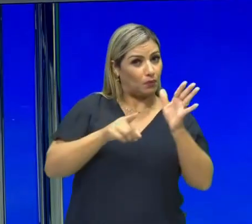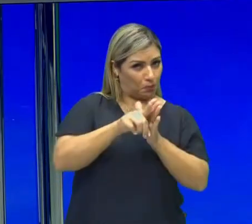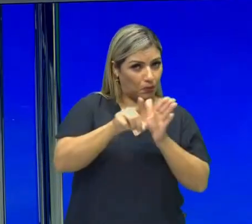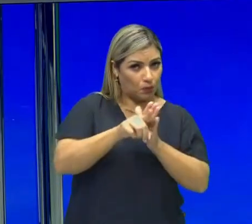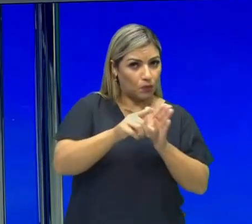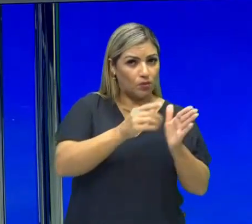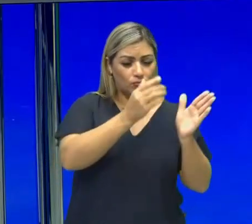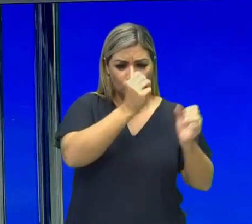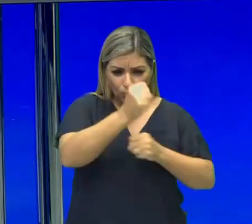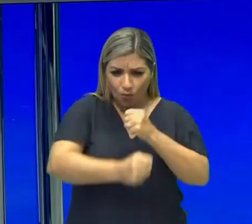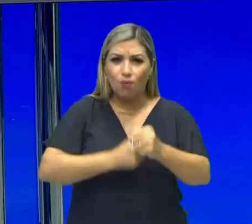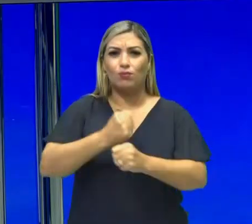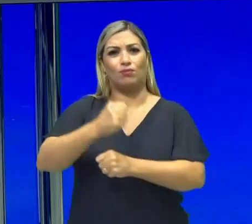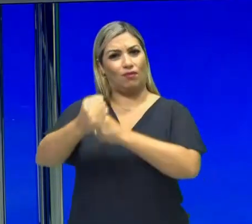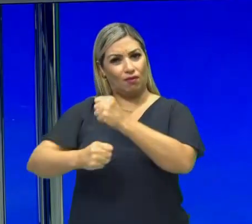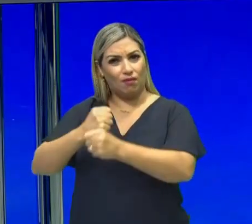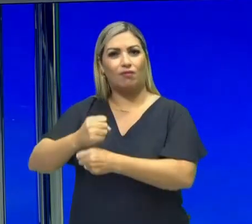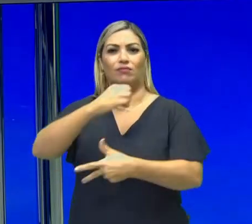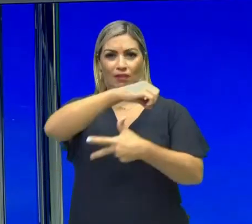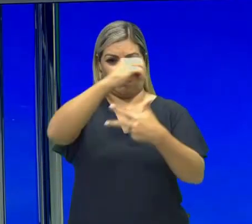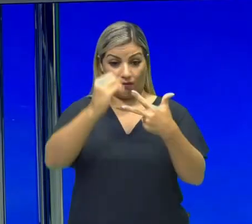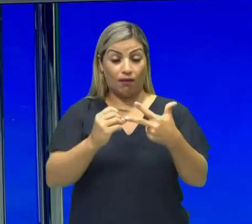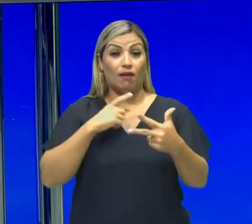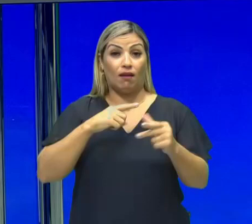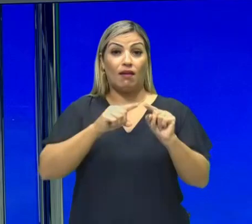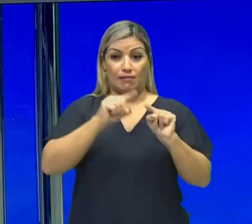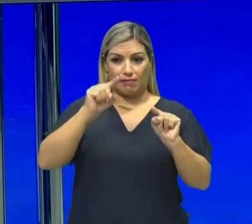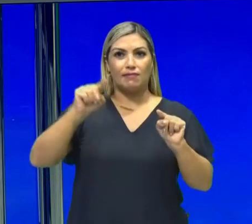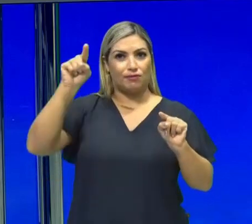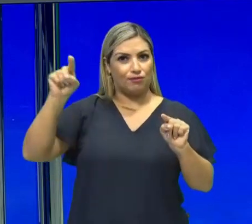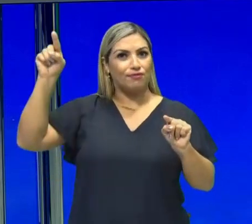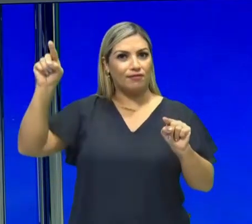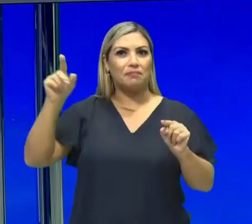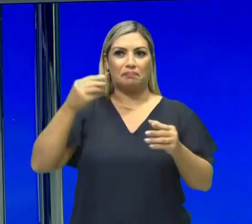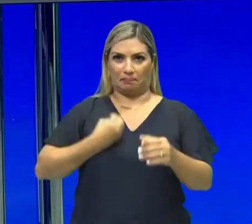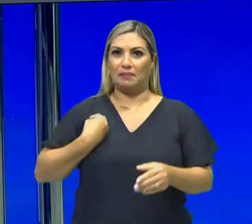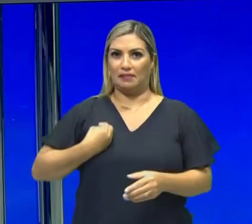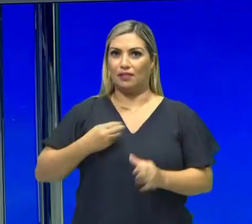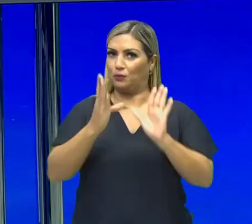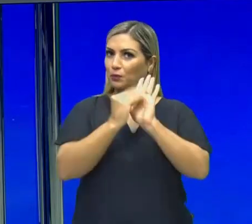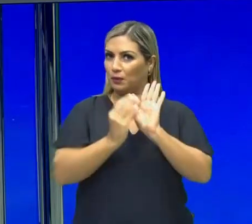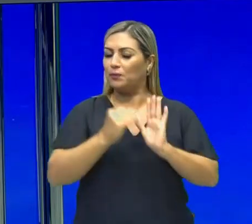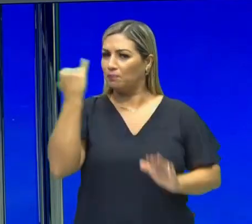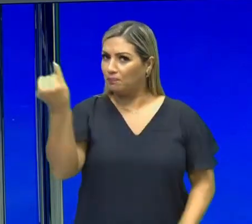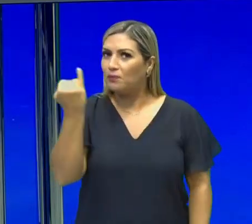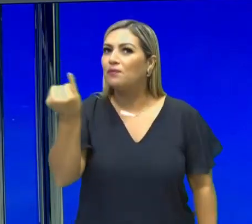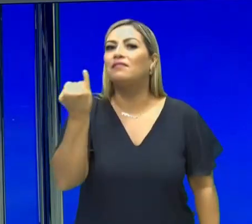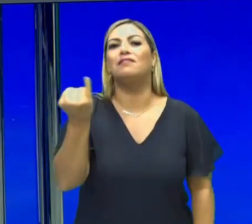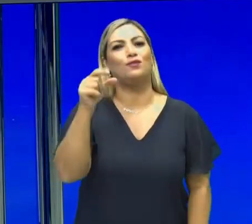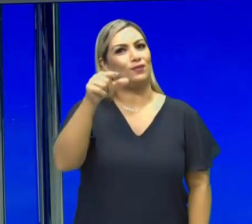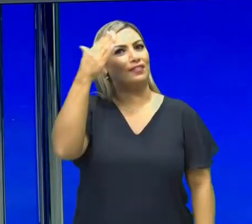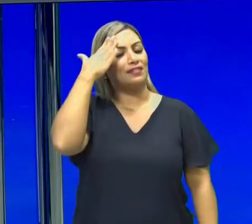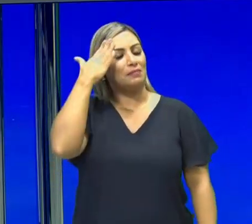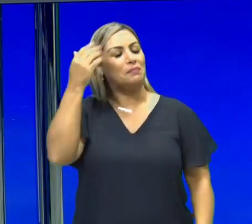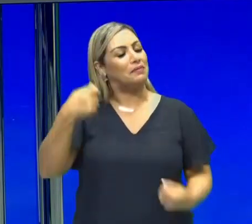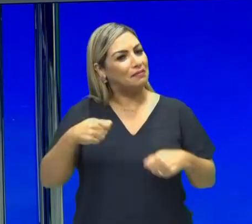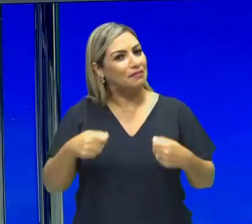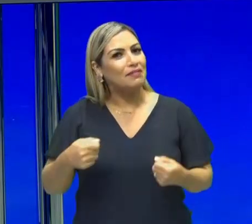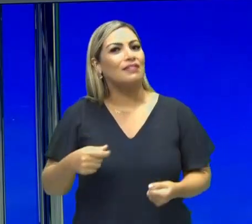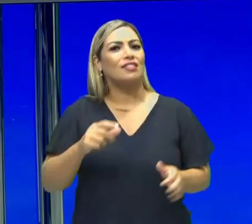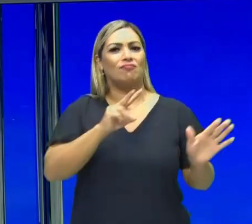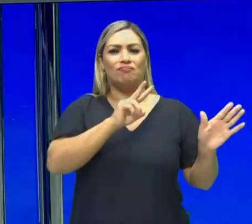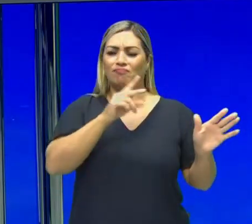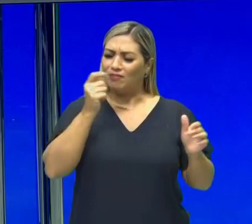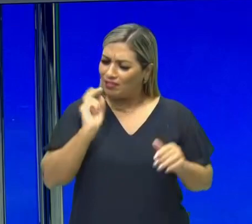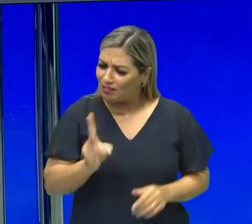todo ano, em todo o Enem, a estatística está presente, ok? Então é muito importante para você, é um tema muito recorrente, é um